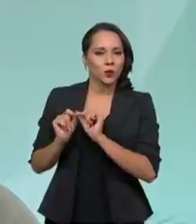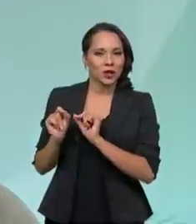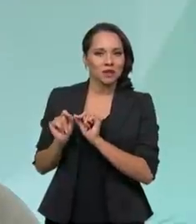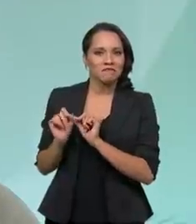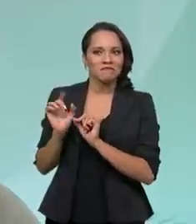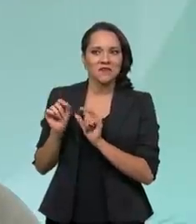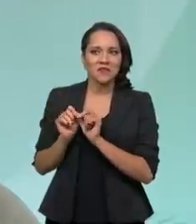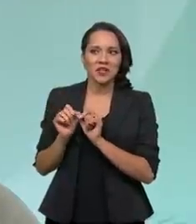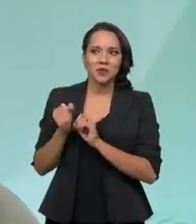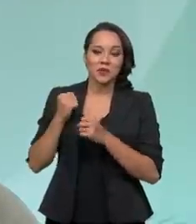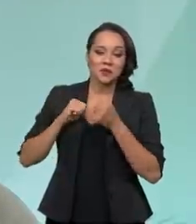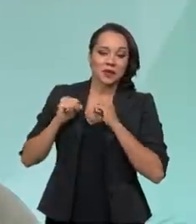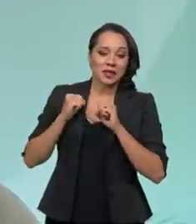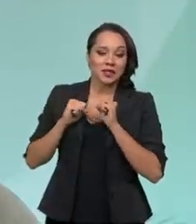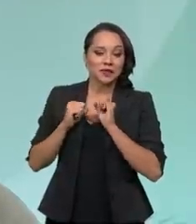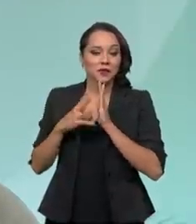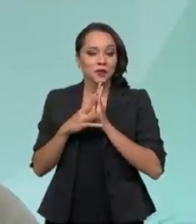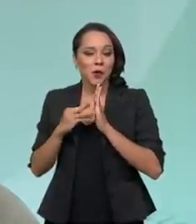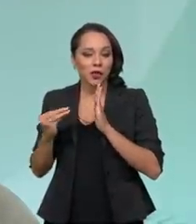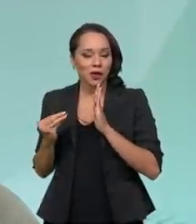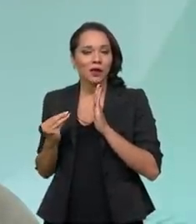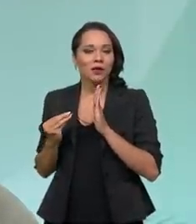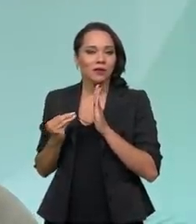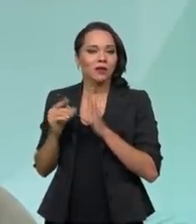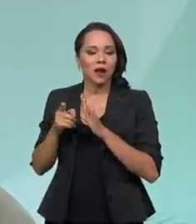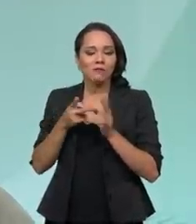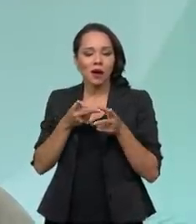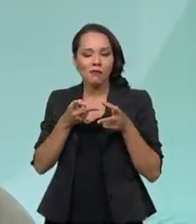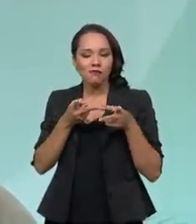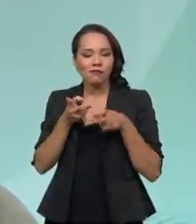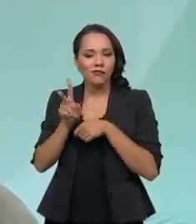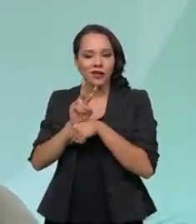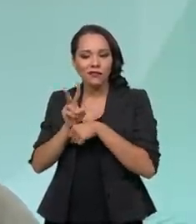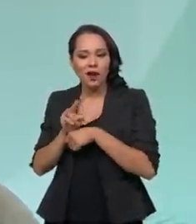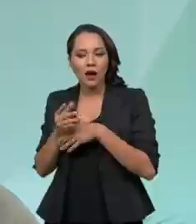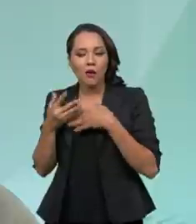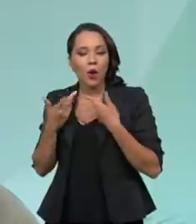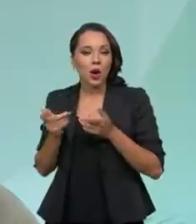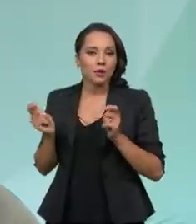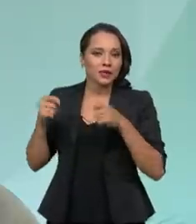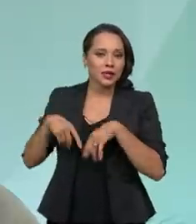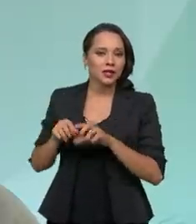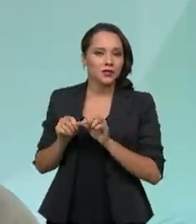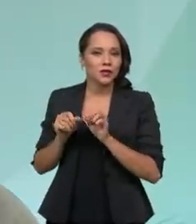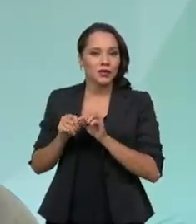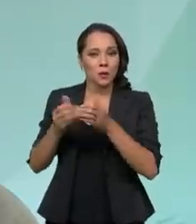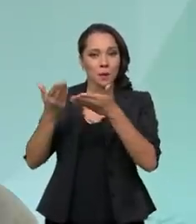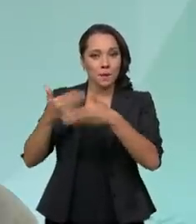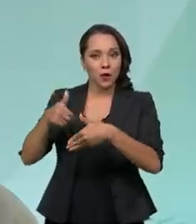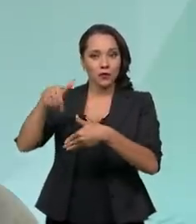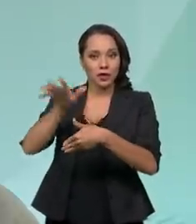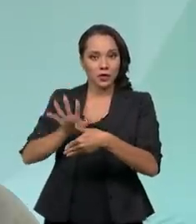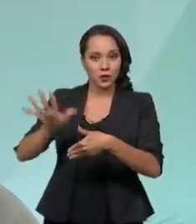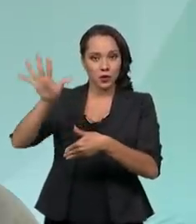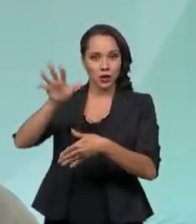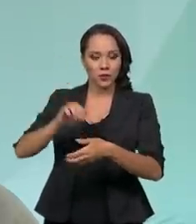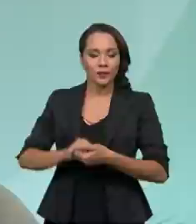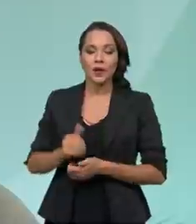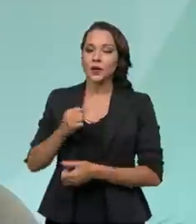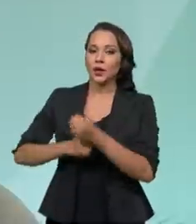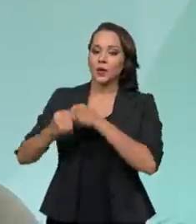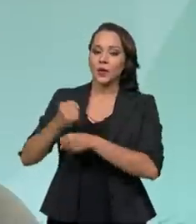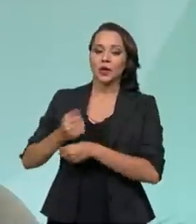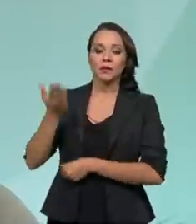uma expectativa piloto para verificar a capacidade de fazermos, então, um exame nacional. Então, no ano